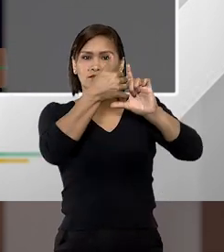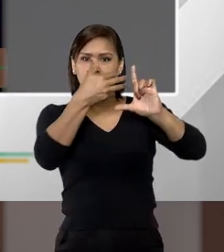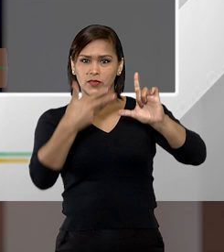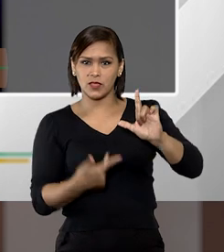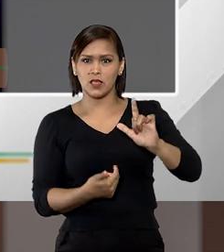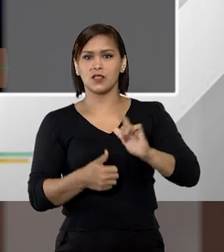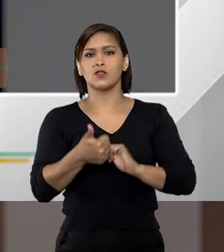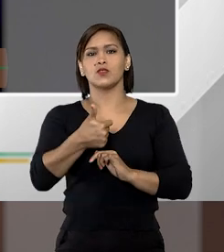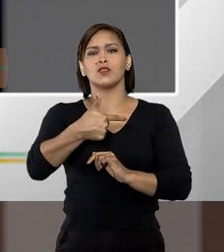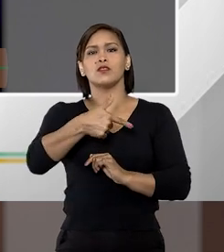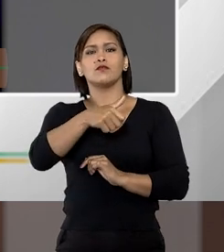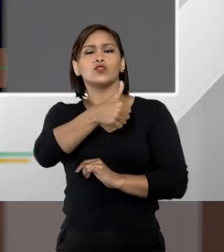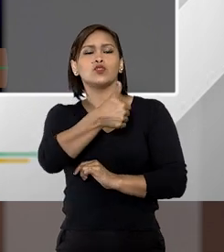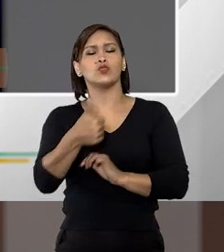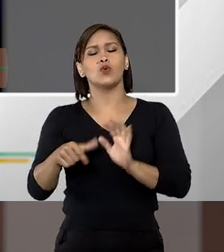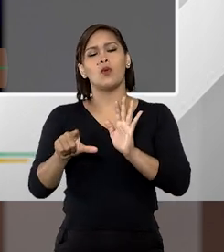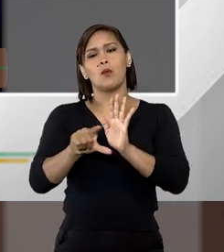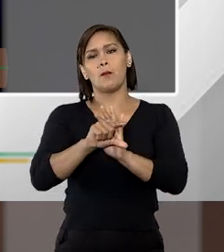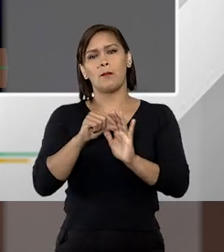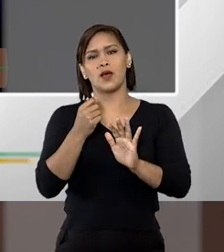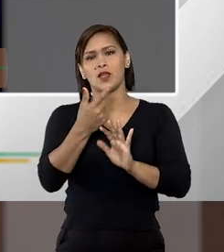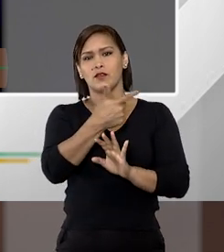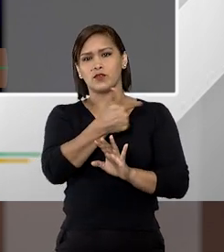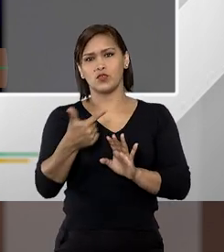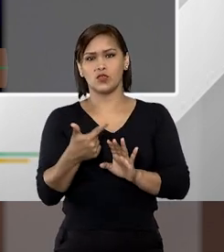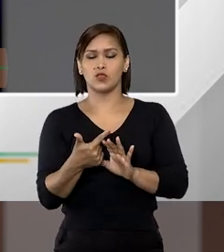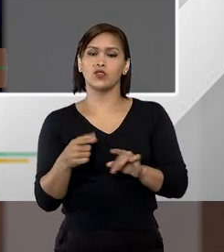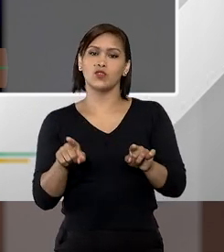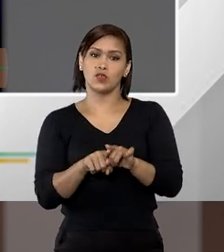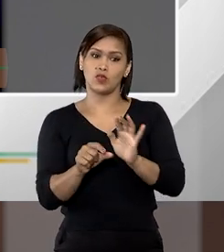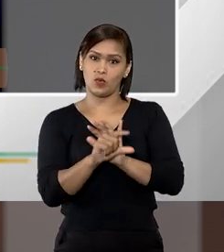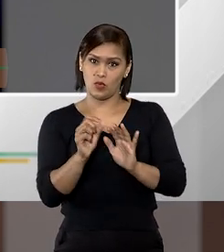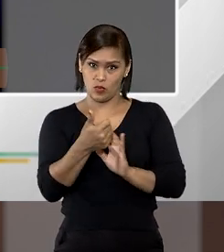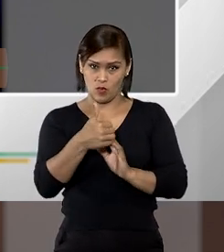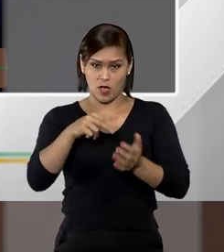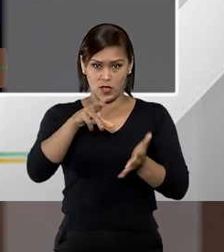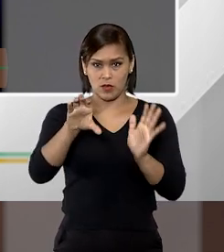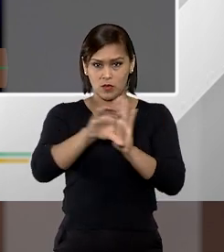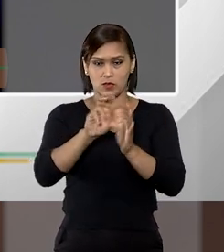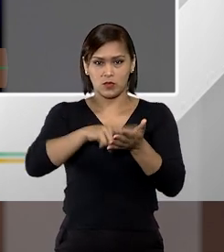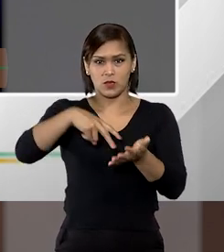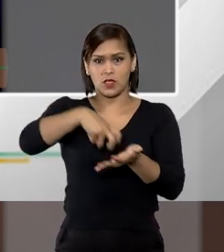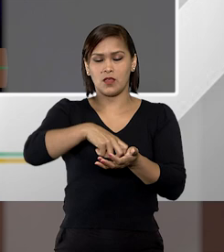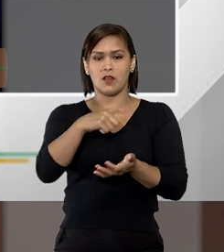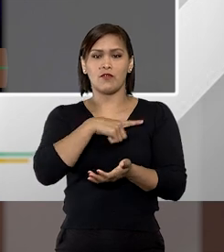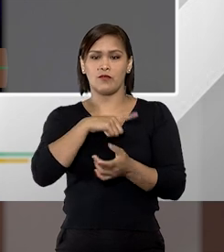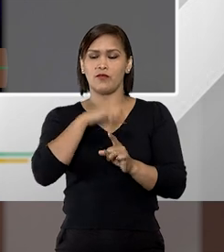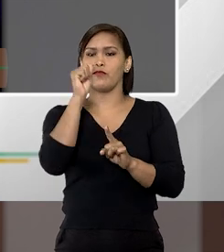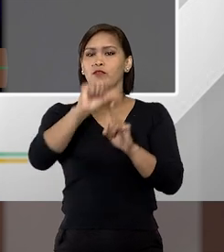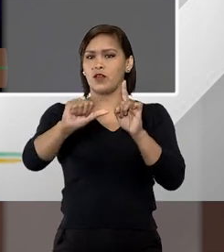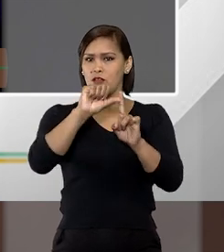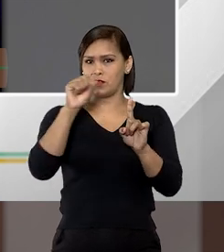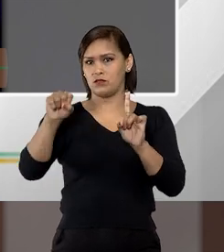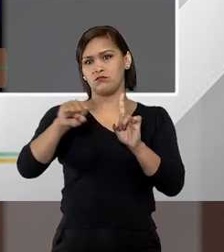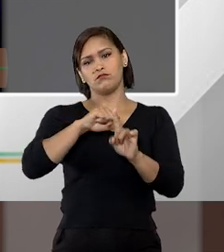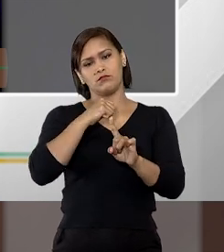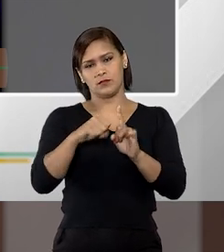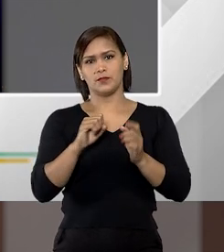no 121 parágrafo segundo segundo A perdão do código penal haverá o feminicídio